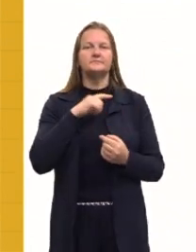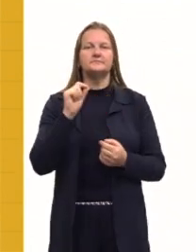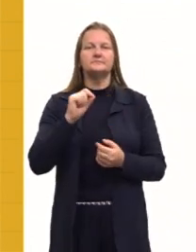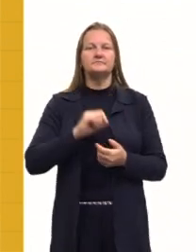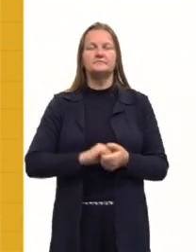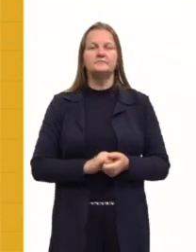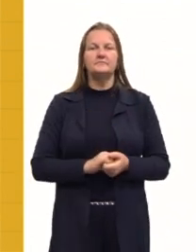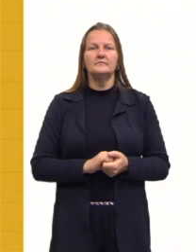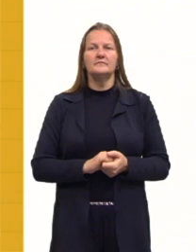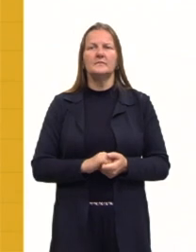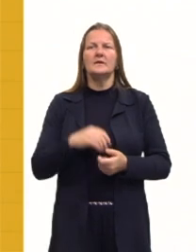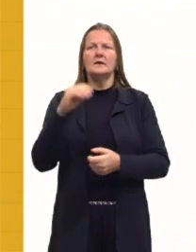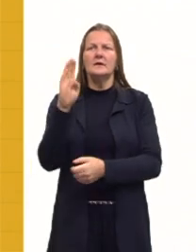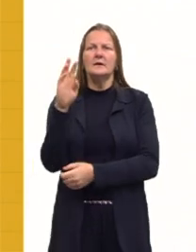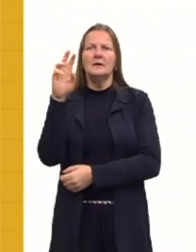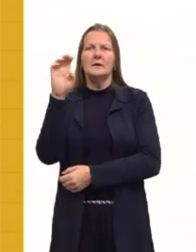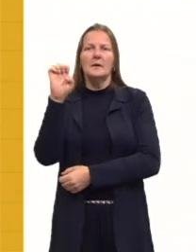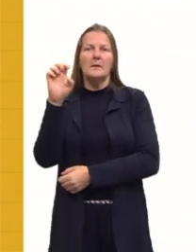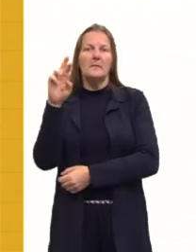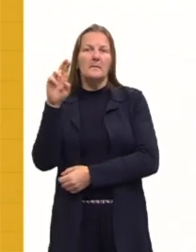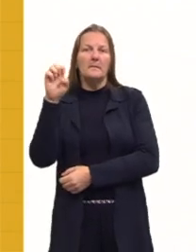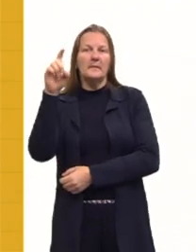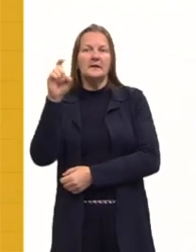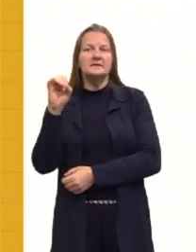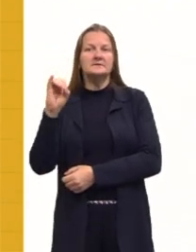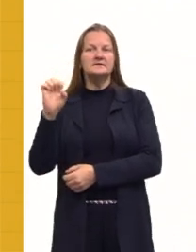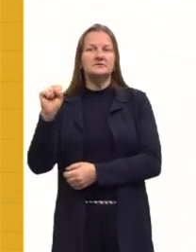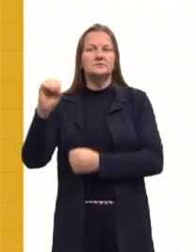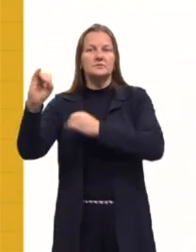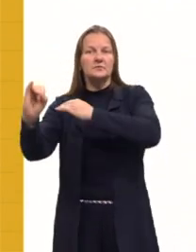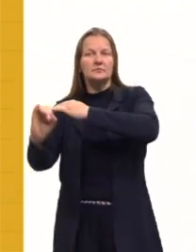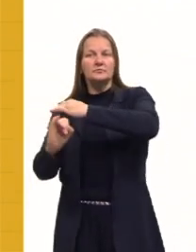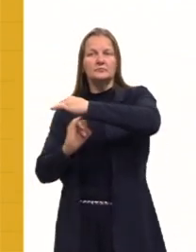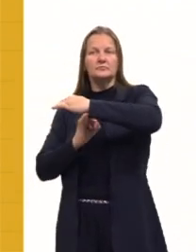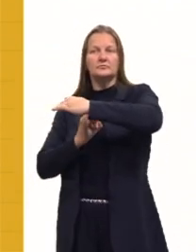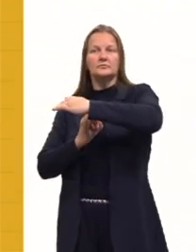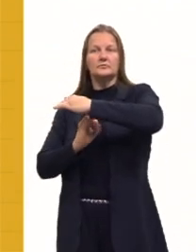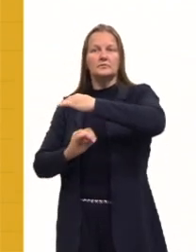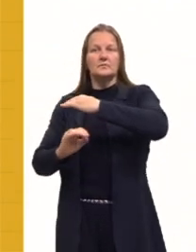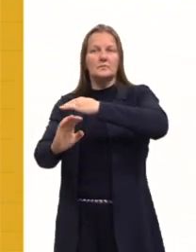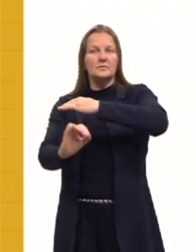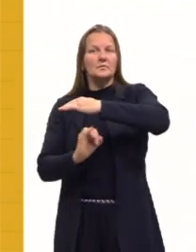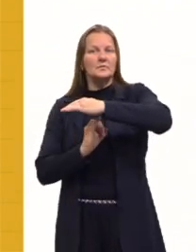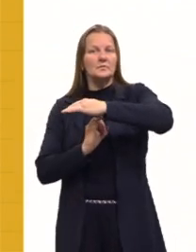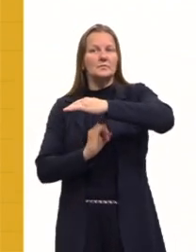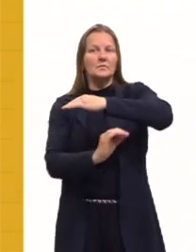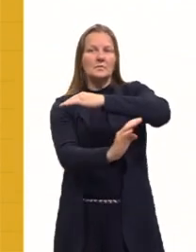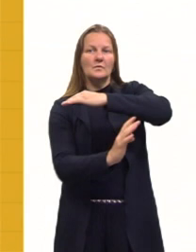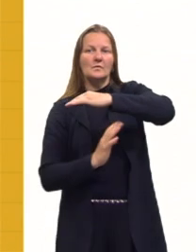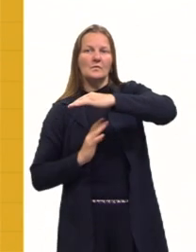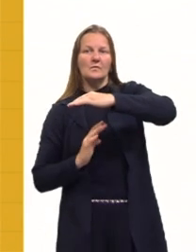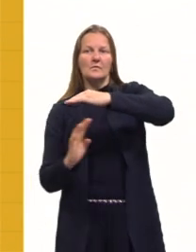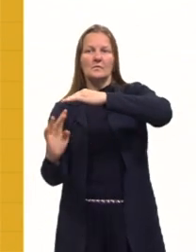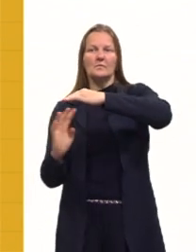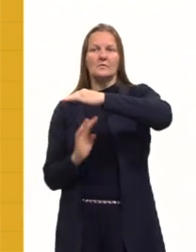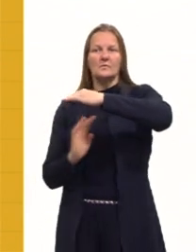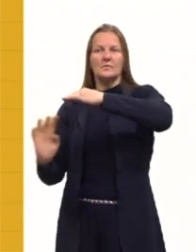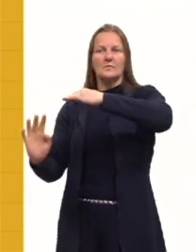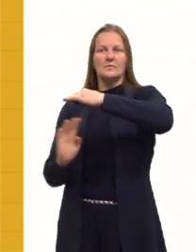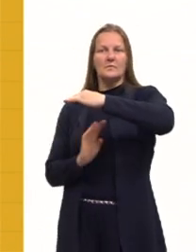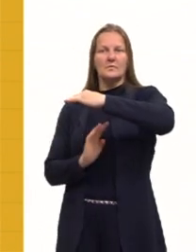aí do Brexit, é que num contexto migratório, certo? Num contexto que as pessoas vão